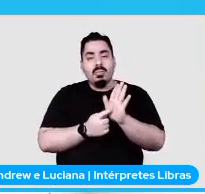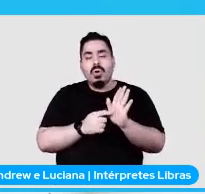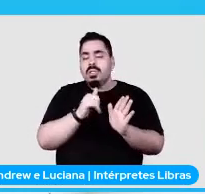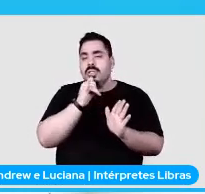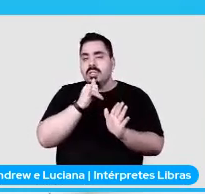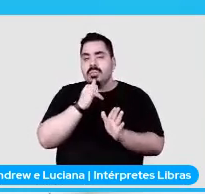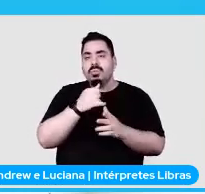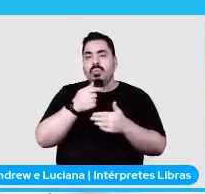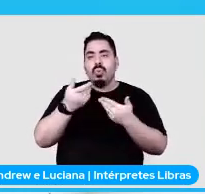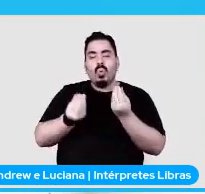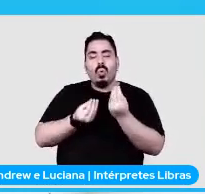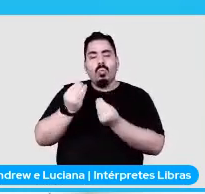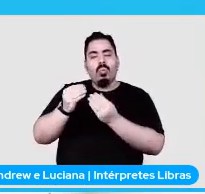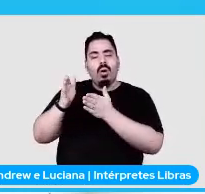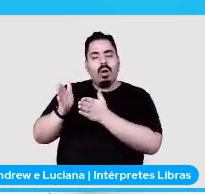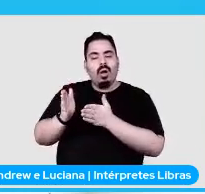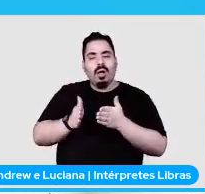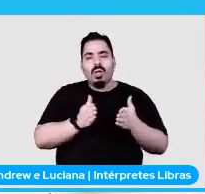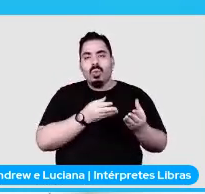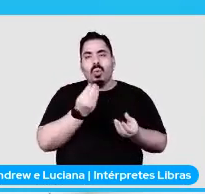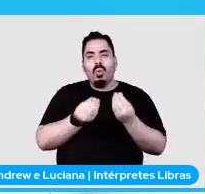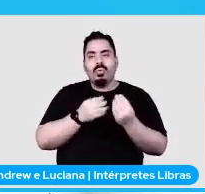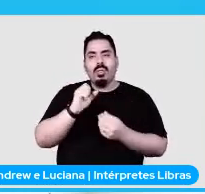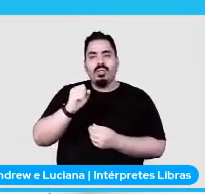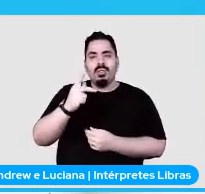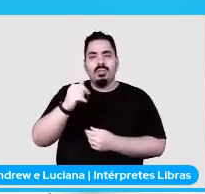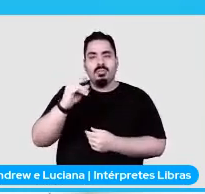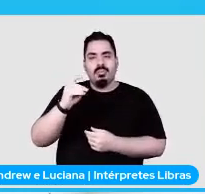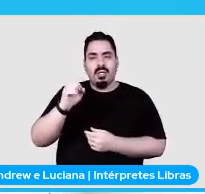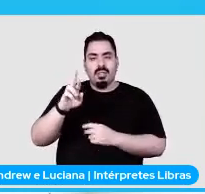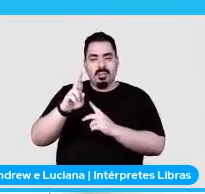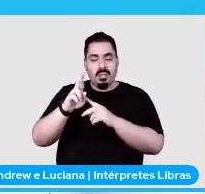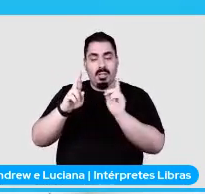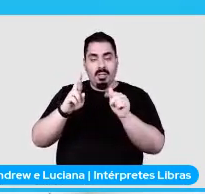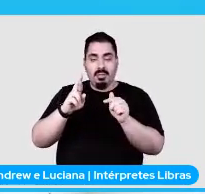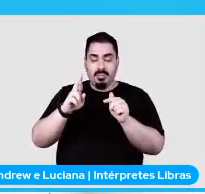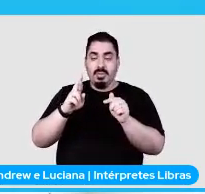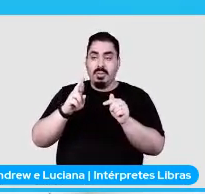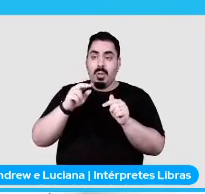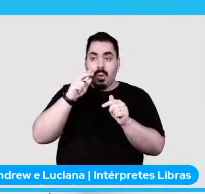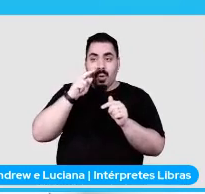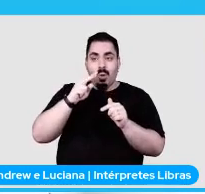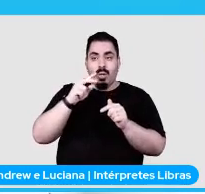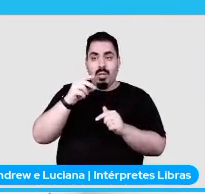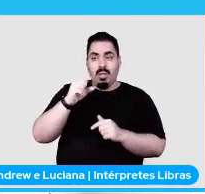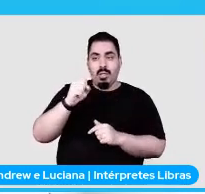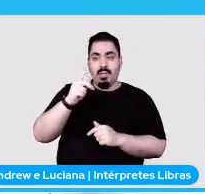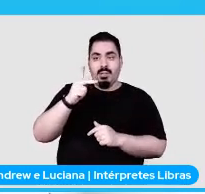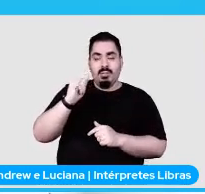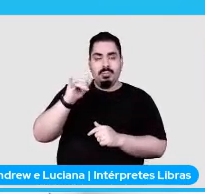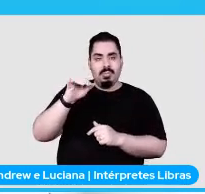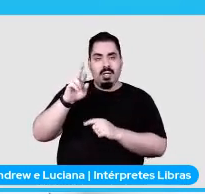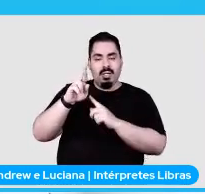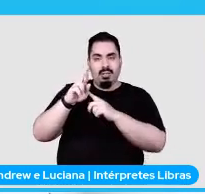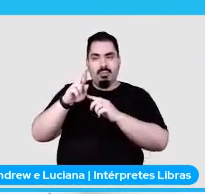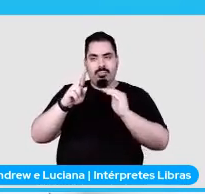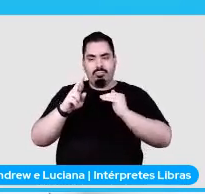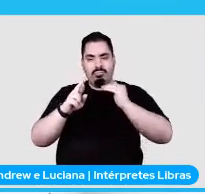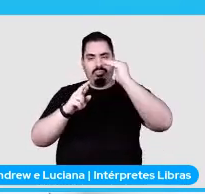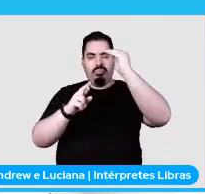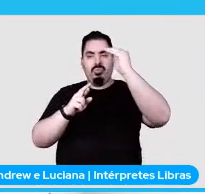como a Spyder funciona. Basicamente, a tem a Spyder aqui no topo, que ela vai gerando requests